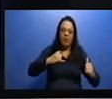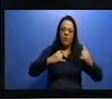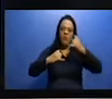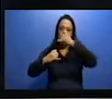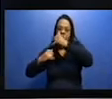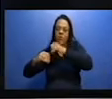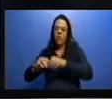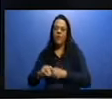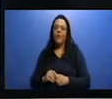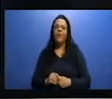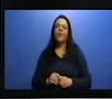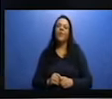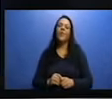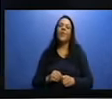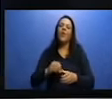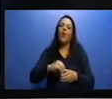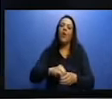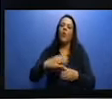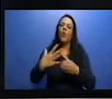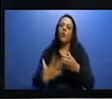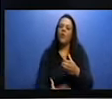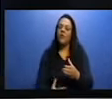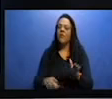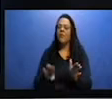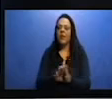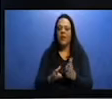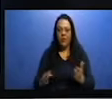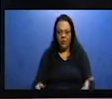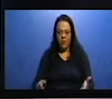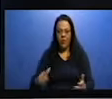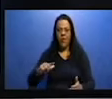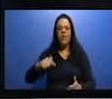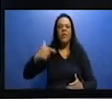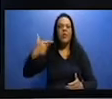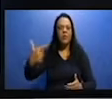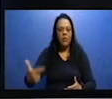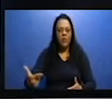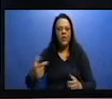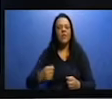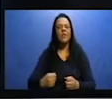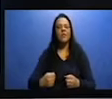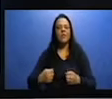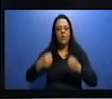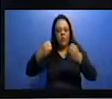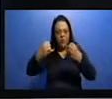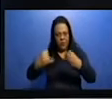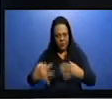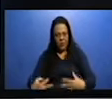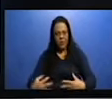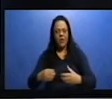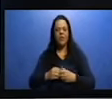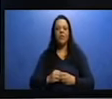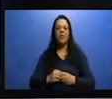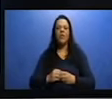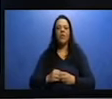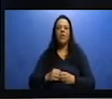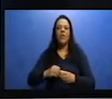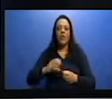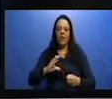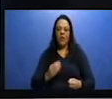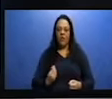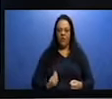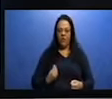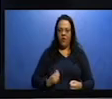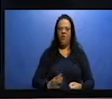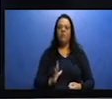se encerra por aqui. Nas próximas aulas nós vamos continuar discutindo ainda um pouquinho sobre a urbanização, a vida na